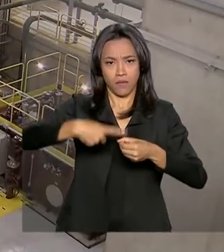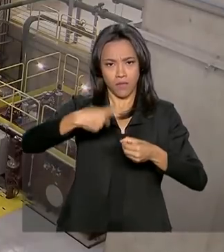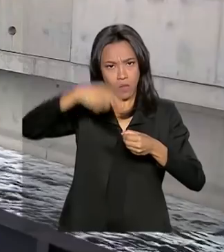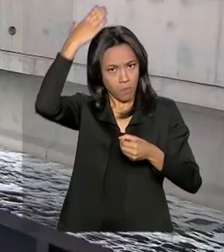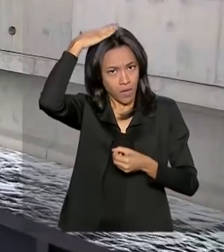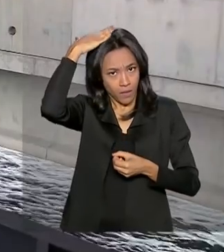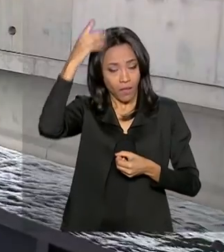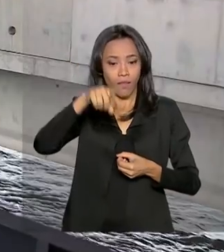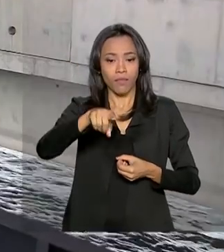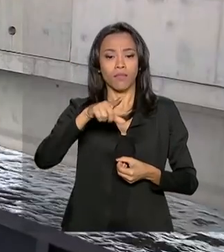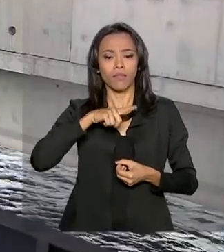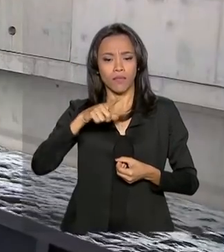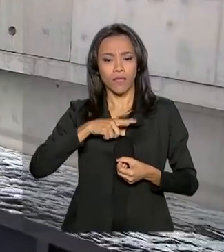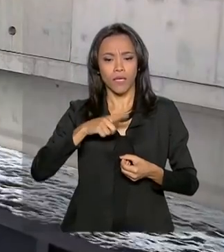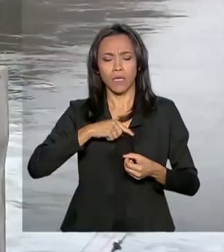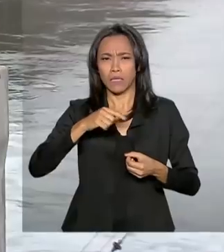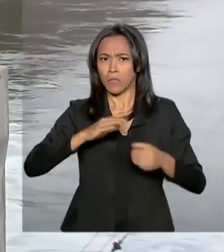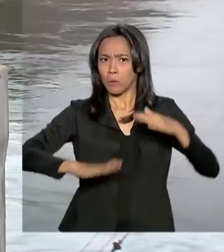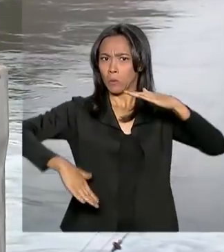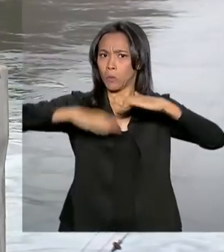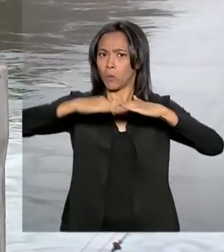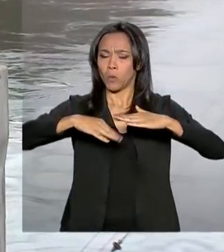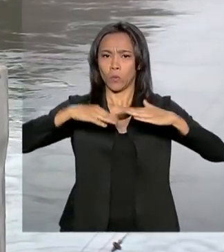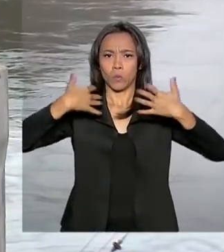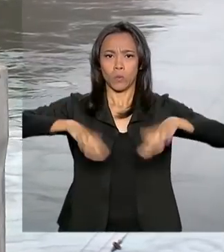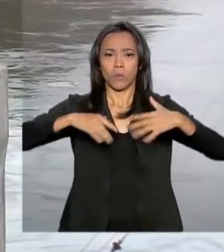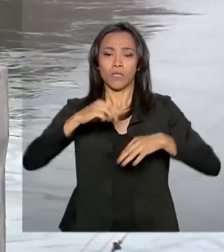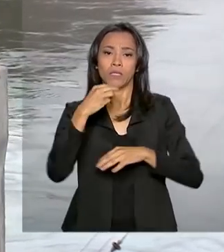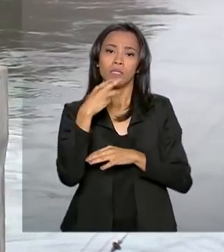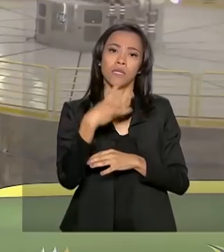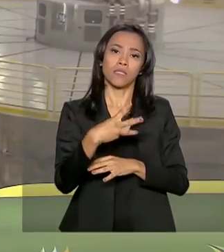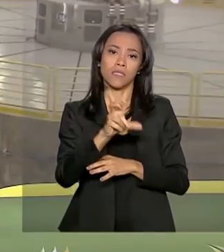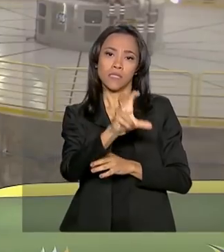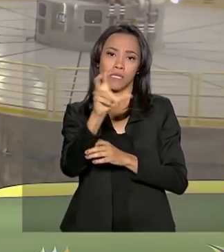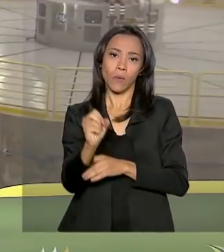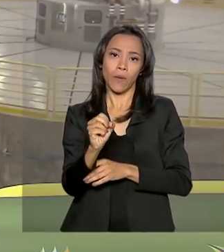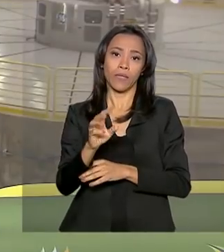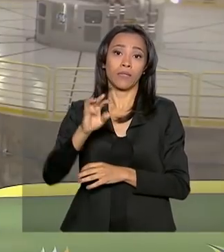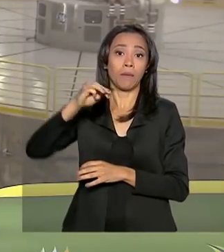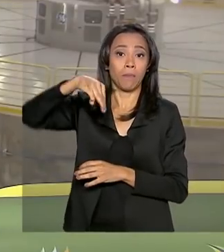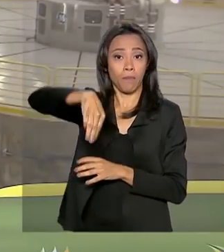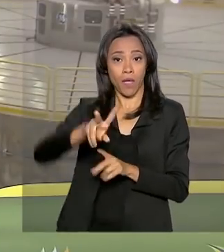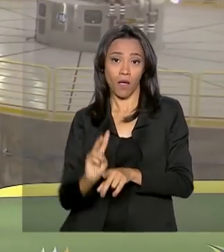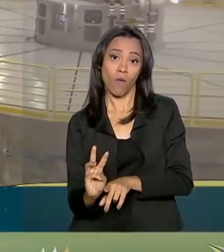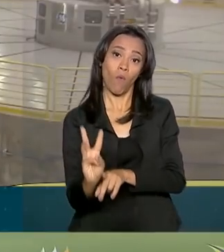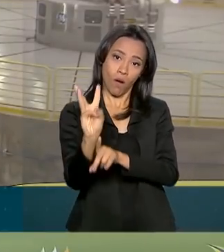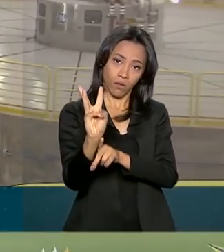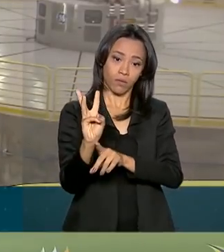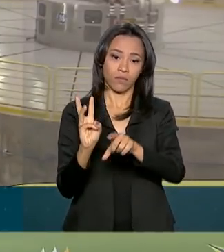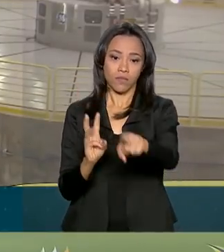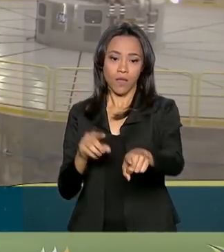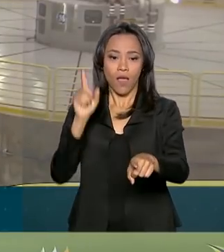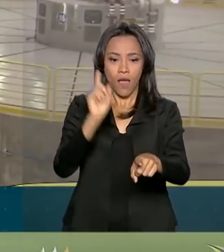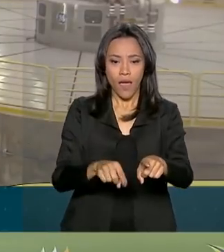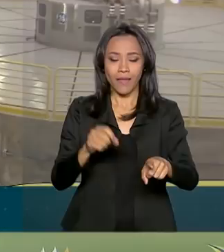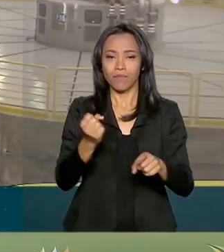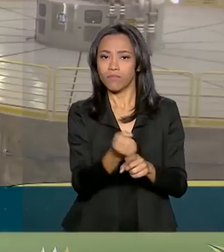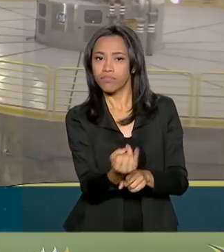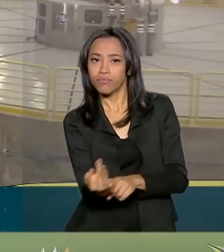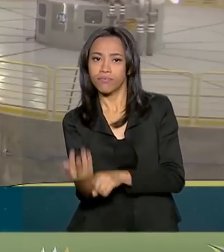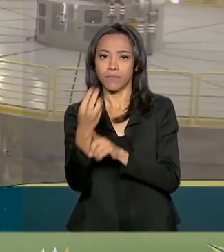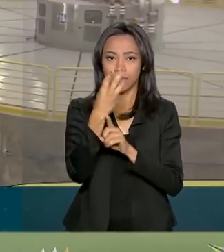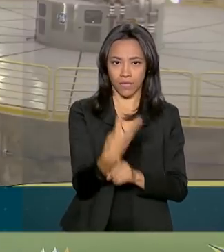passa a operar com capacidade máxima de 350 megawatts. São três turbinas responsáveis por gerar energia.